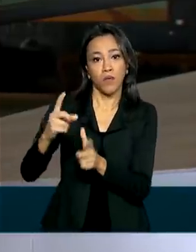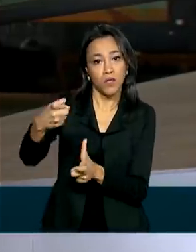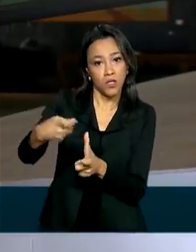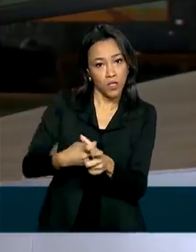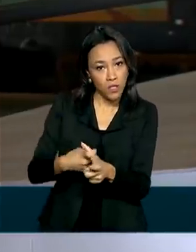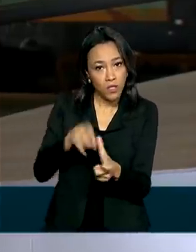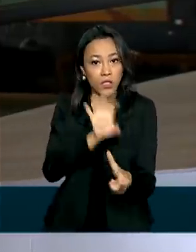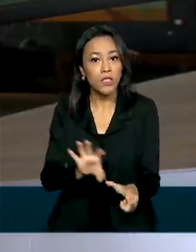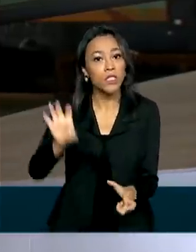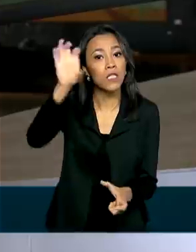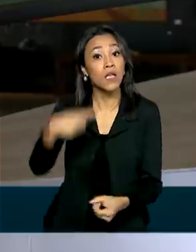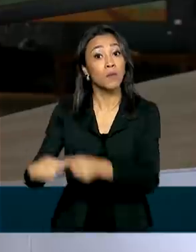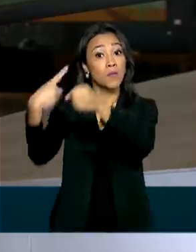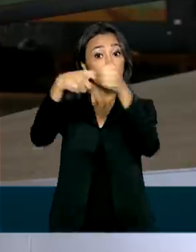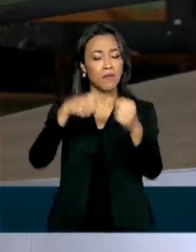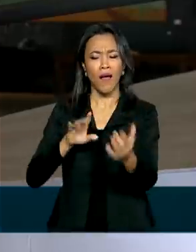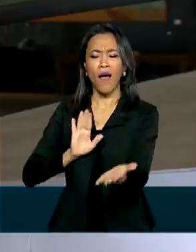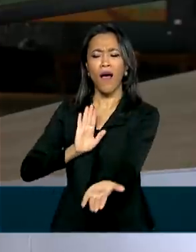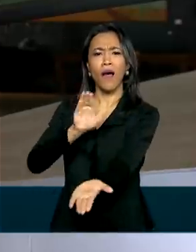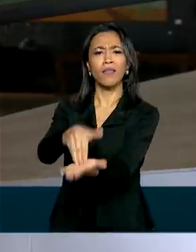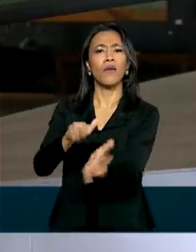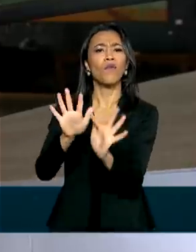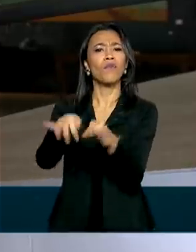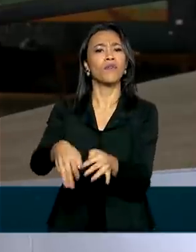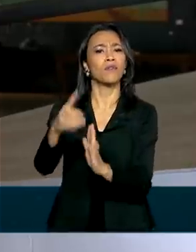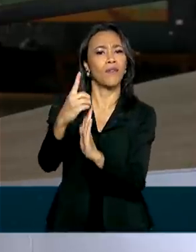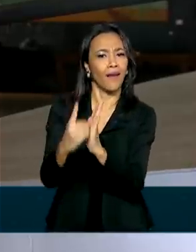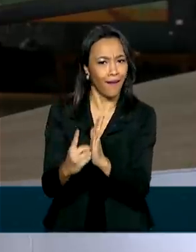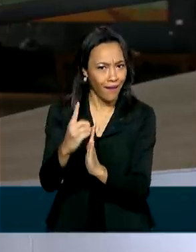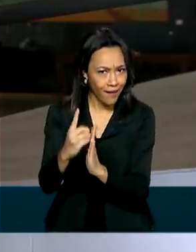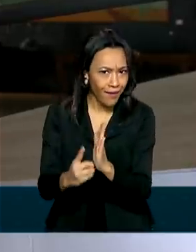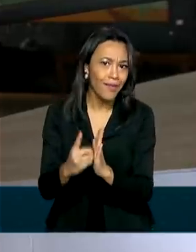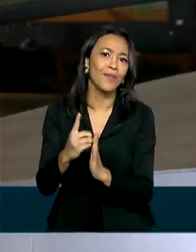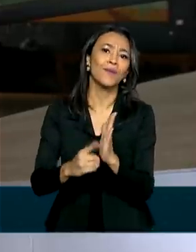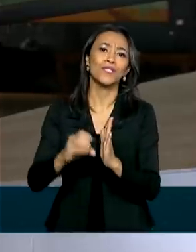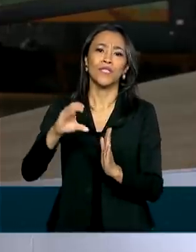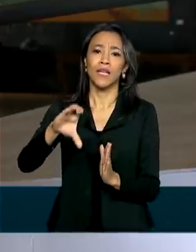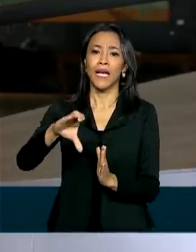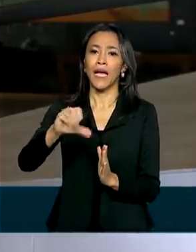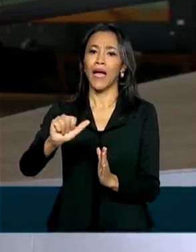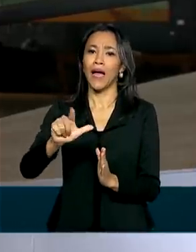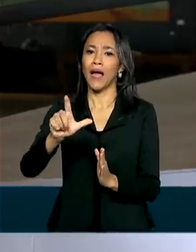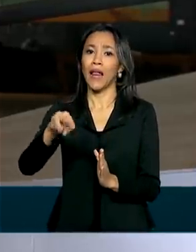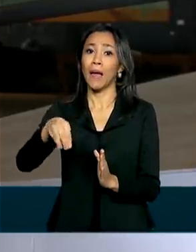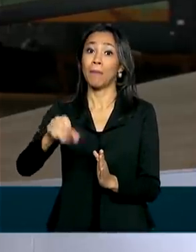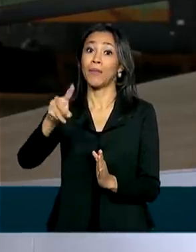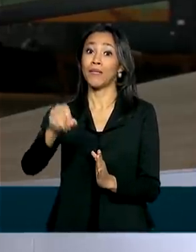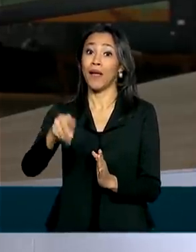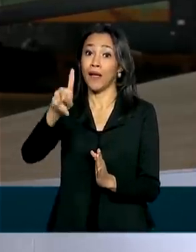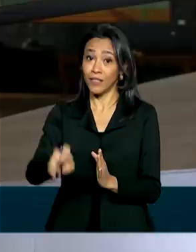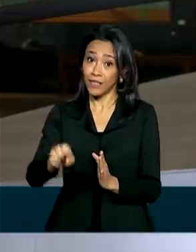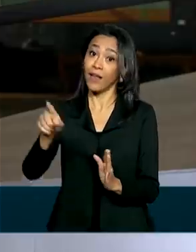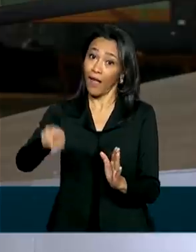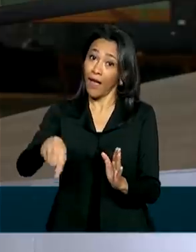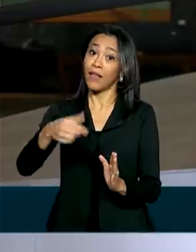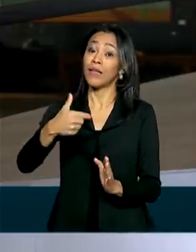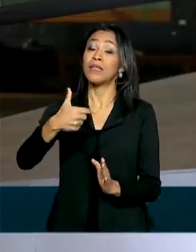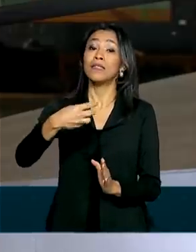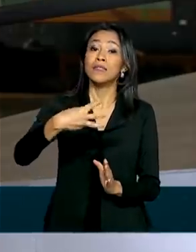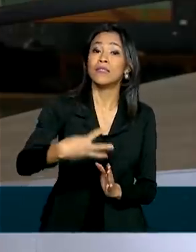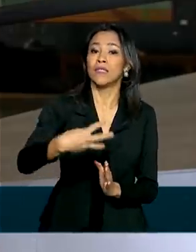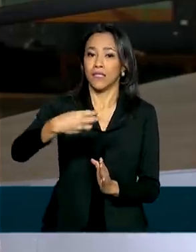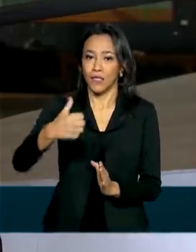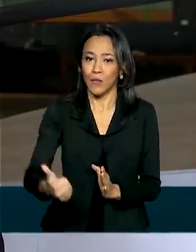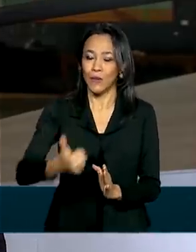municípios com a União até o fim do decreto de calamidade pública que é em 31 de dezembro deste ano.